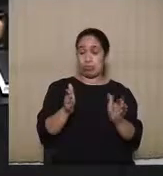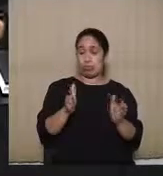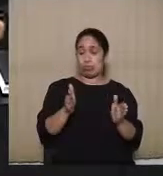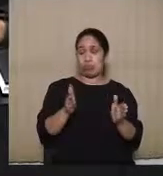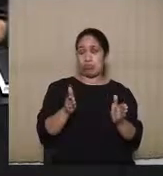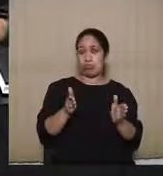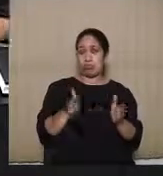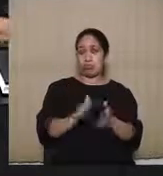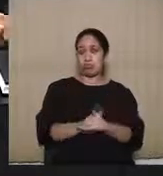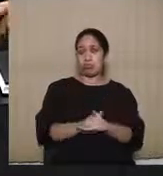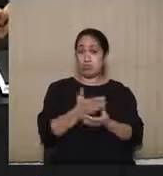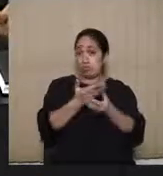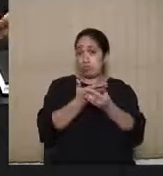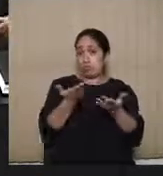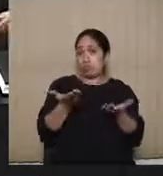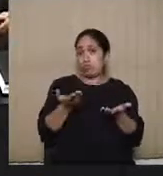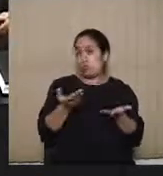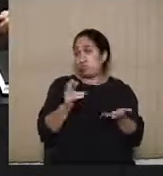naquela ação.